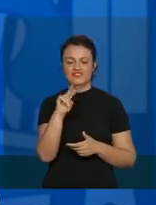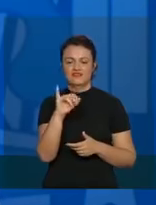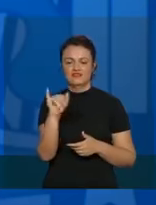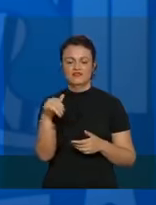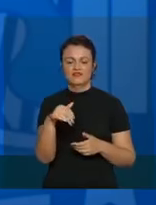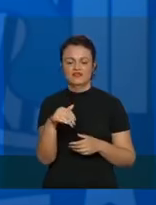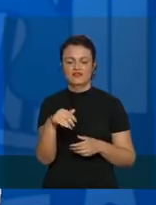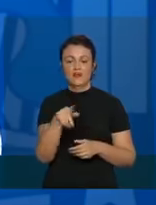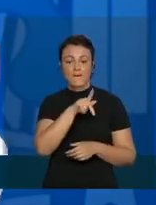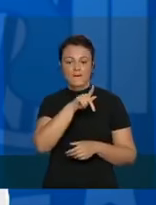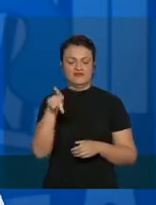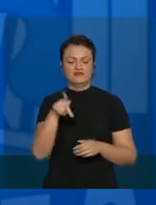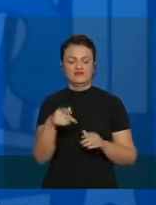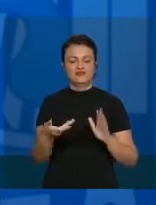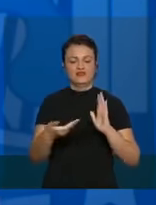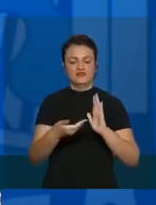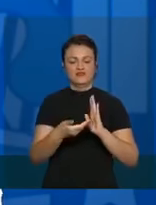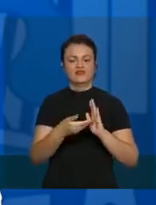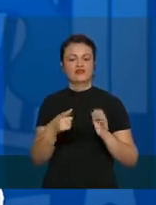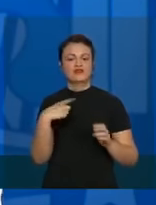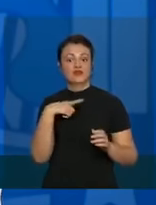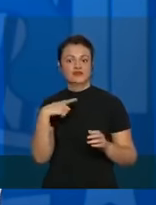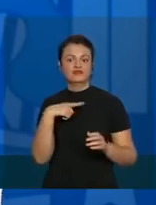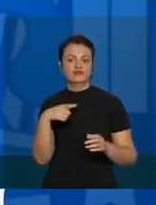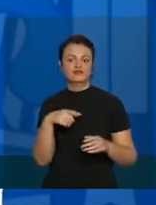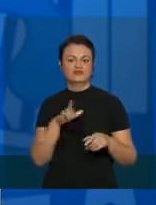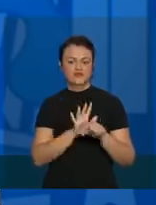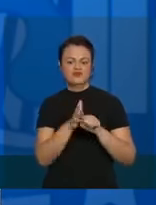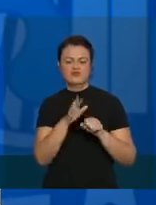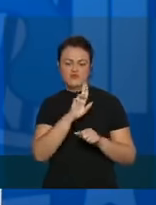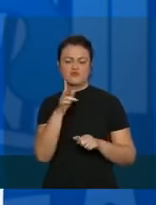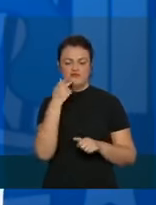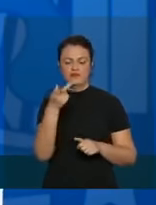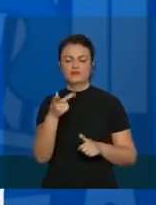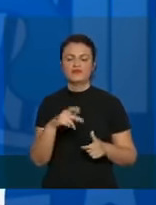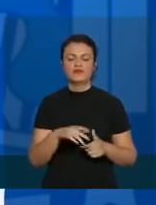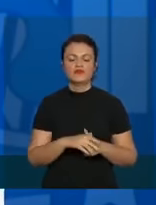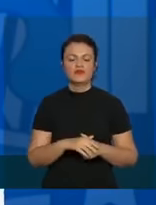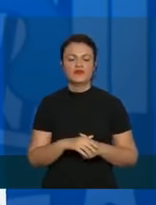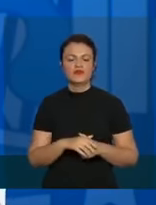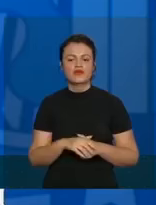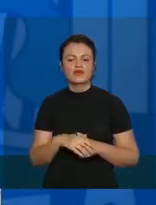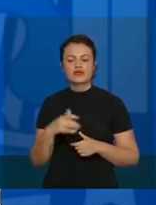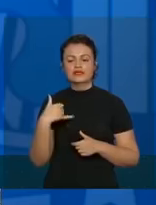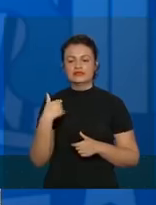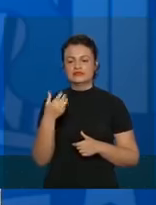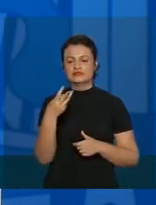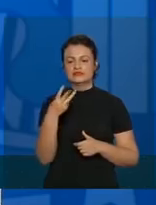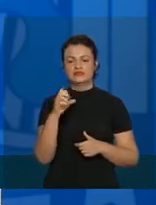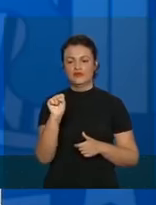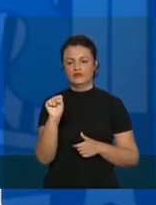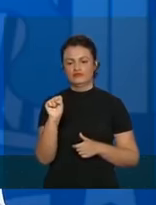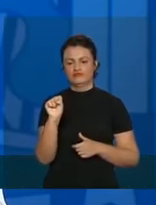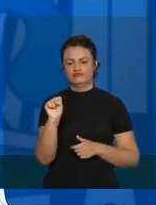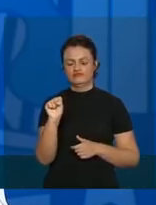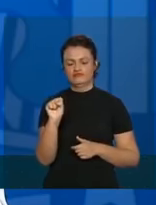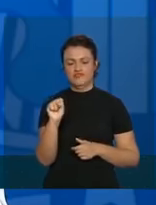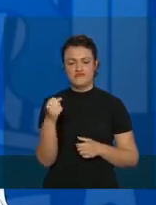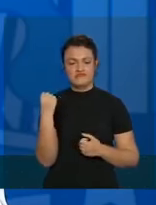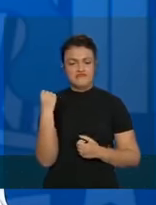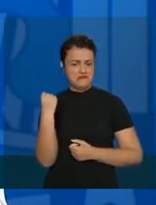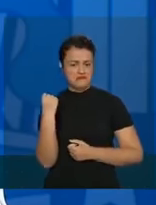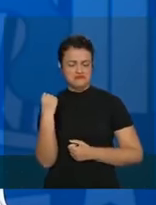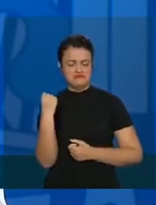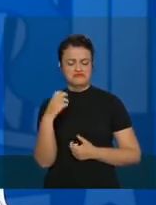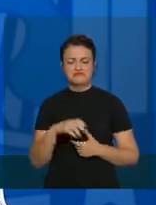Senado, teve, comunicou que teve, é uma pessoa pública, eu posso citar. Uma pessoa de 38 anos, forte.